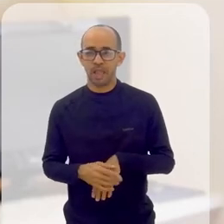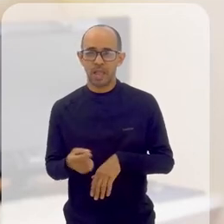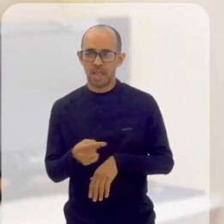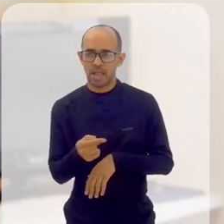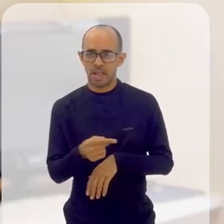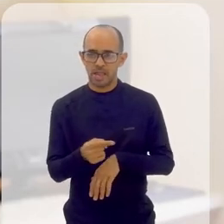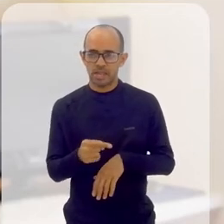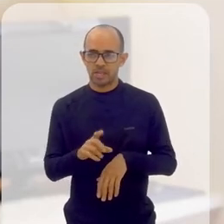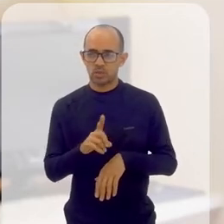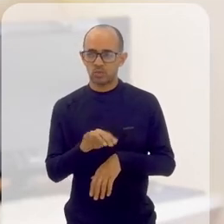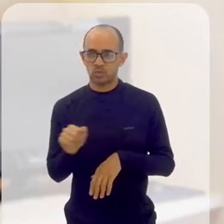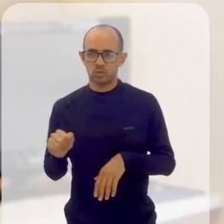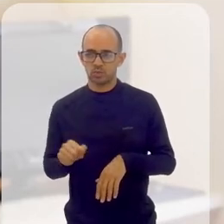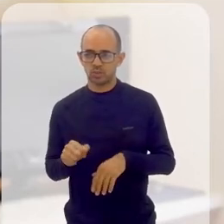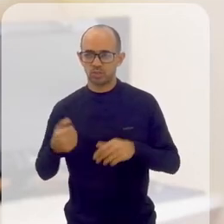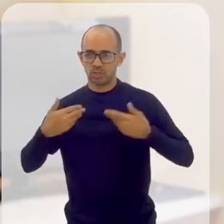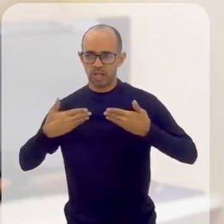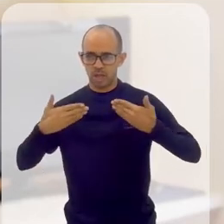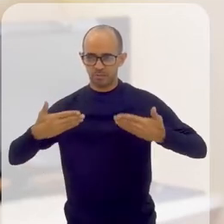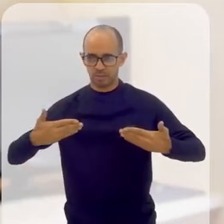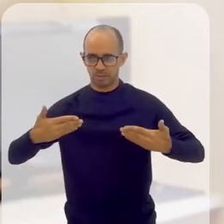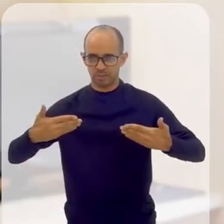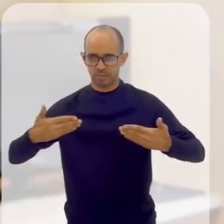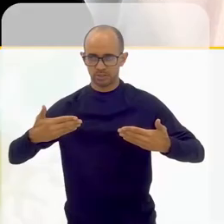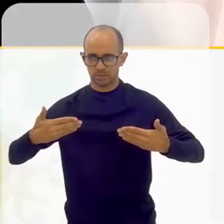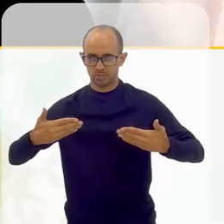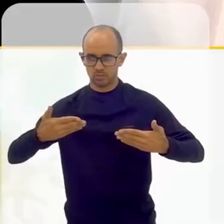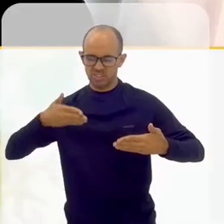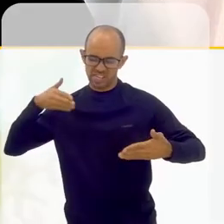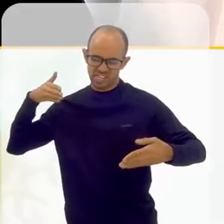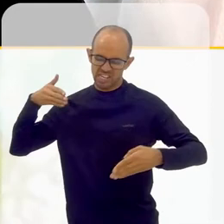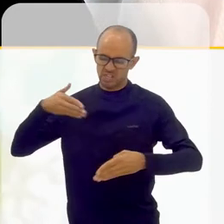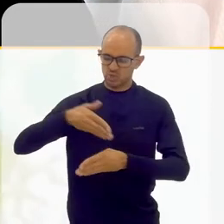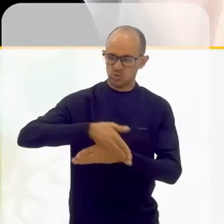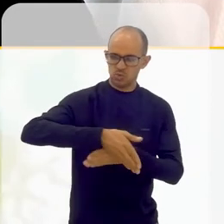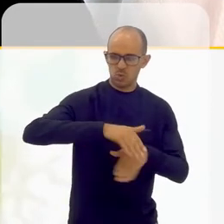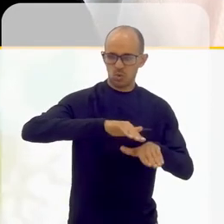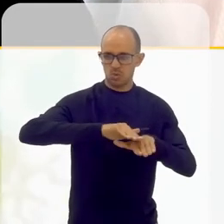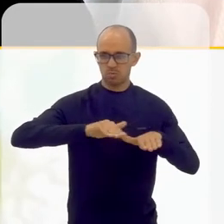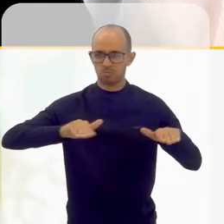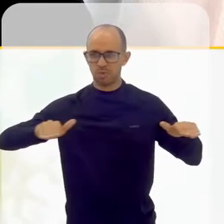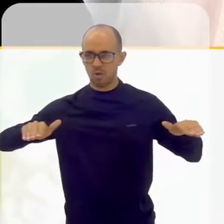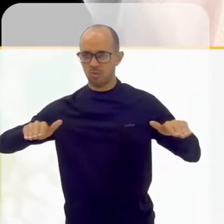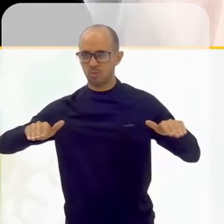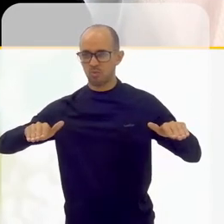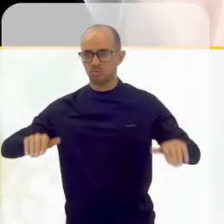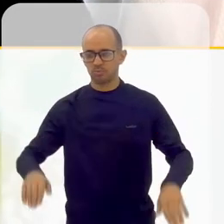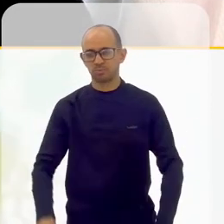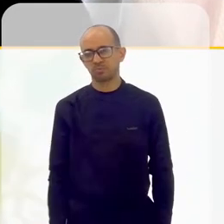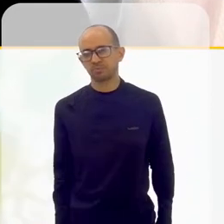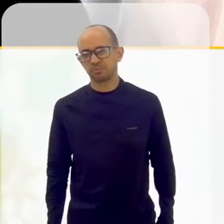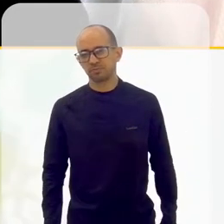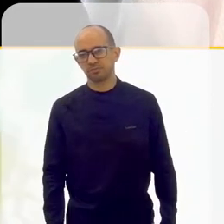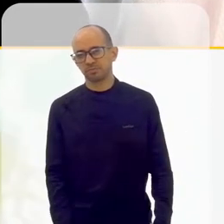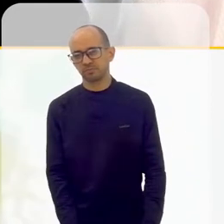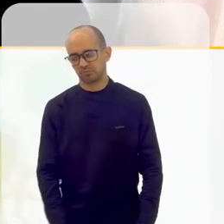E ele, no dia do espetáculo, quando ele entrou no palco,